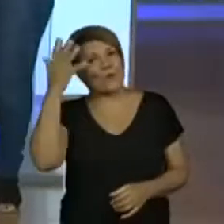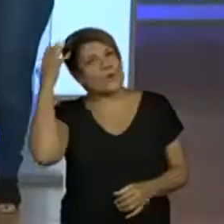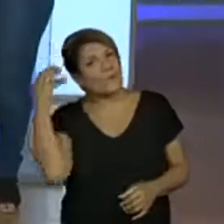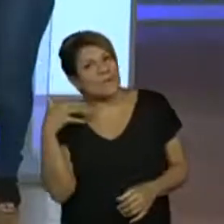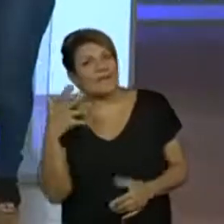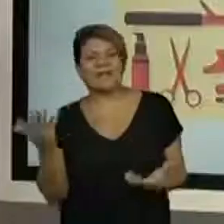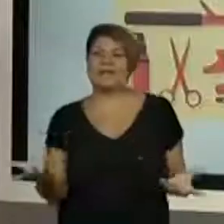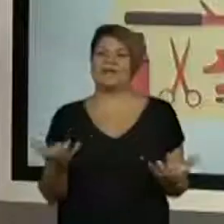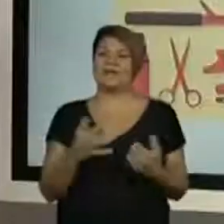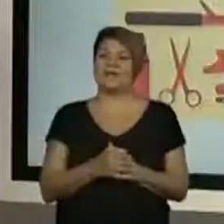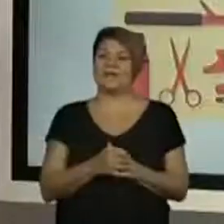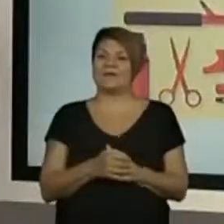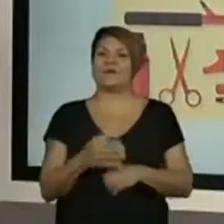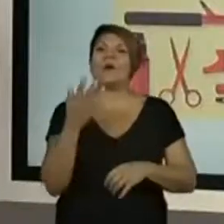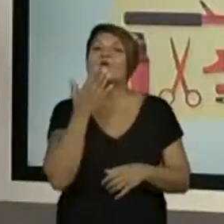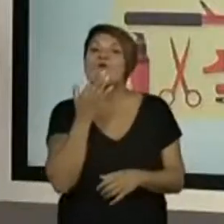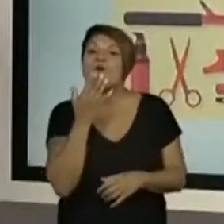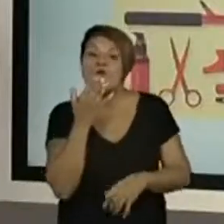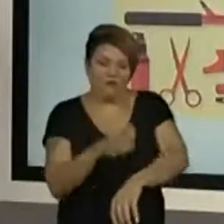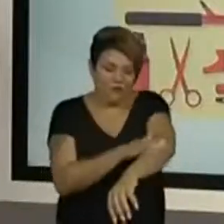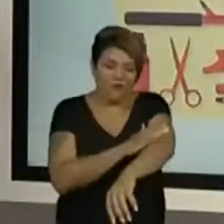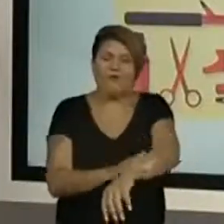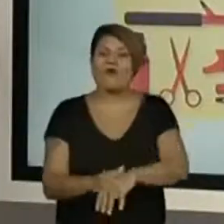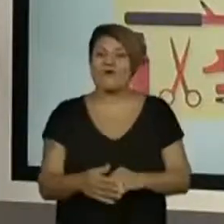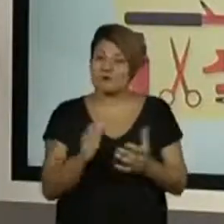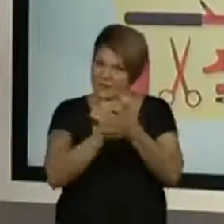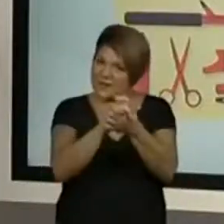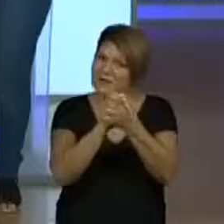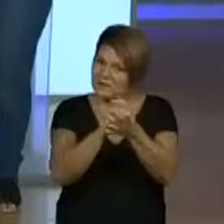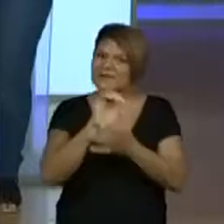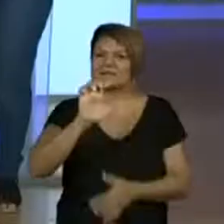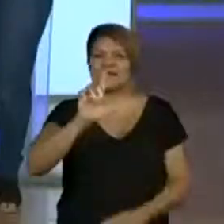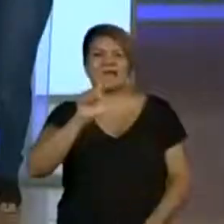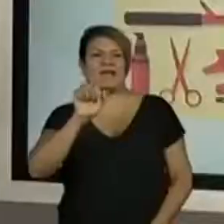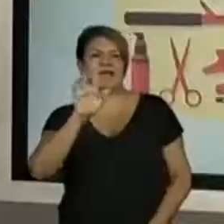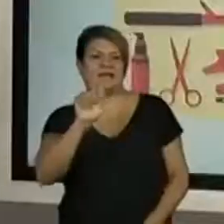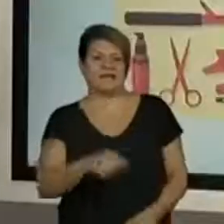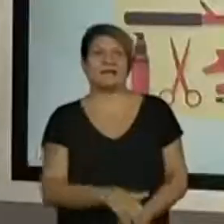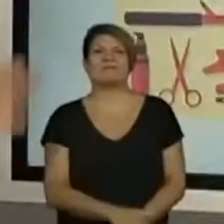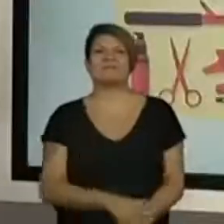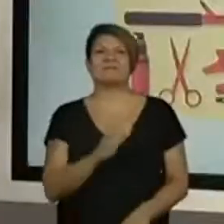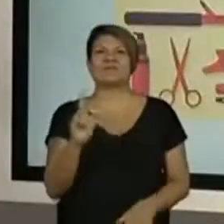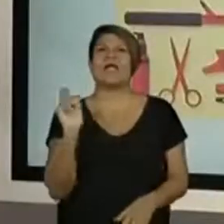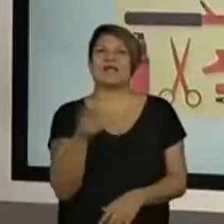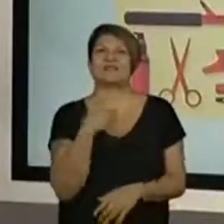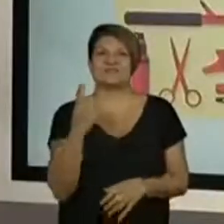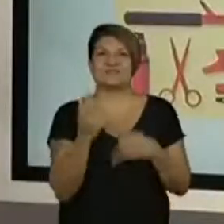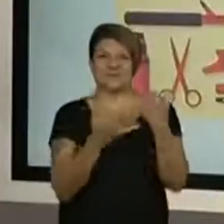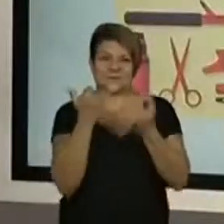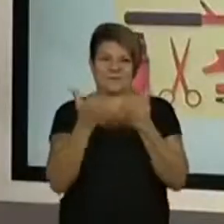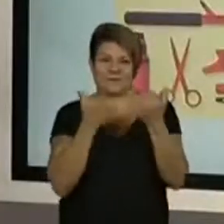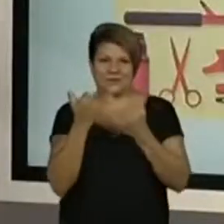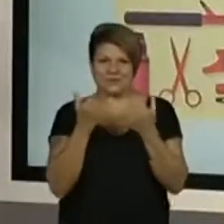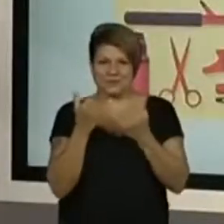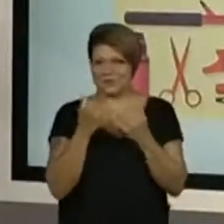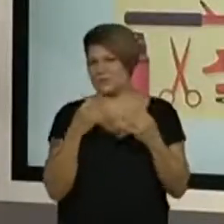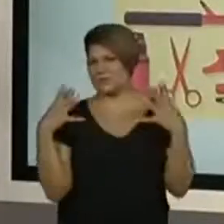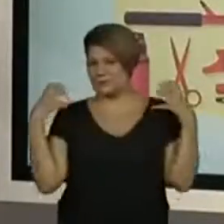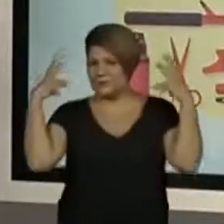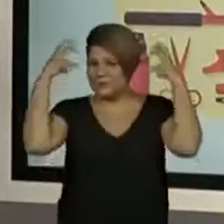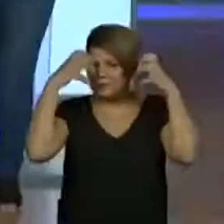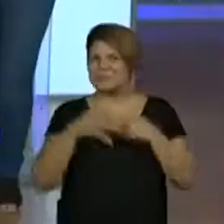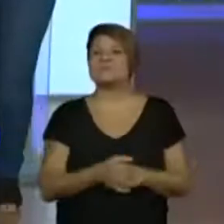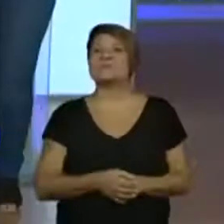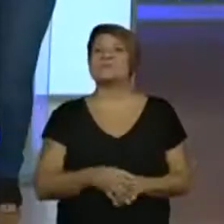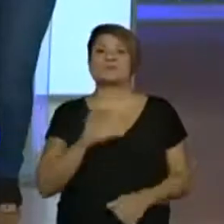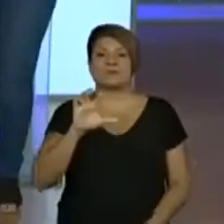cor, não é? Exatamente, a adora o nosso cabelo. Clarinha, é isso mesmo. A gente vive brincando aqui com o cabelo, a gente gosta bastante. E